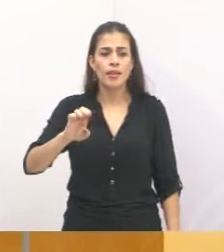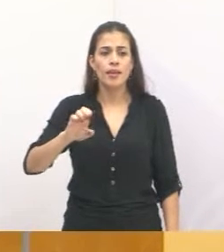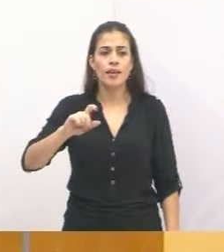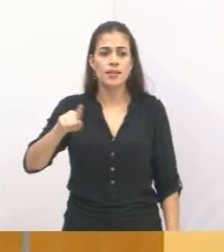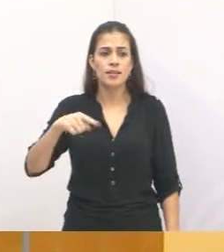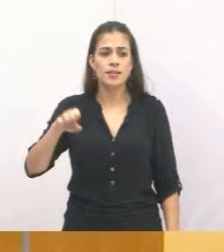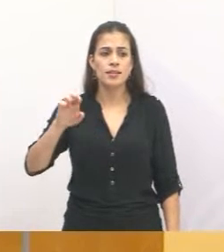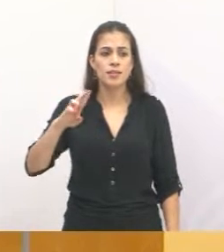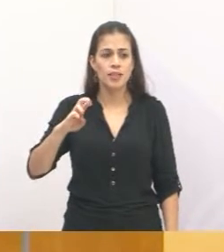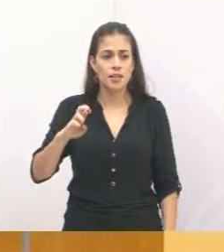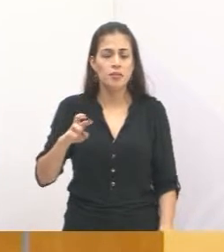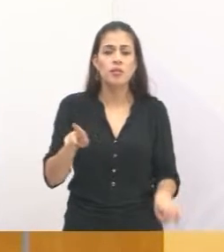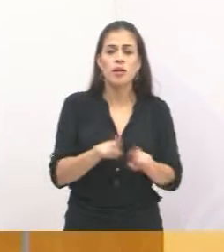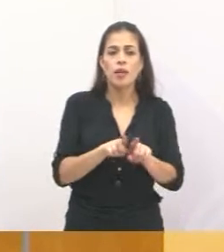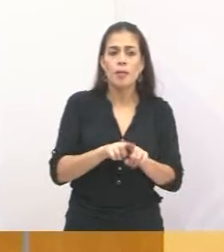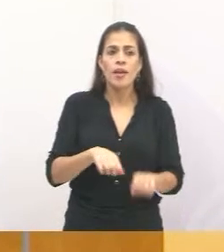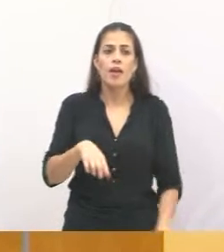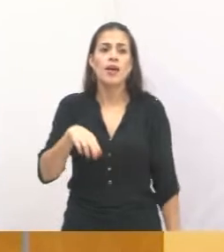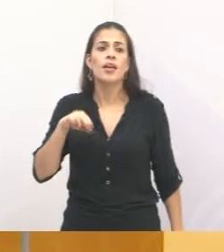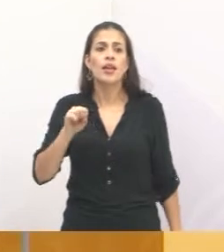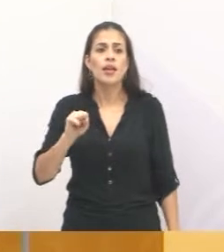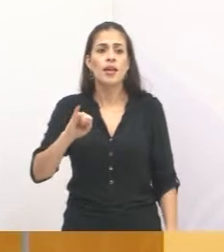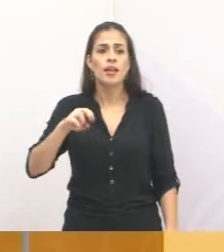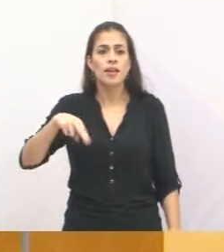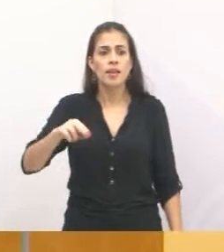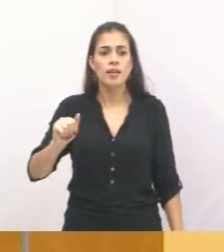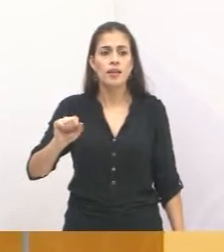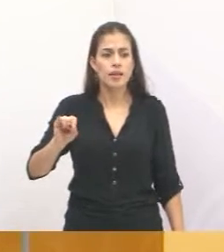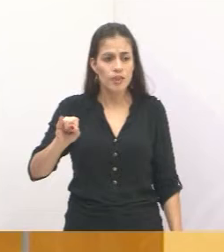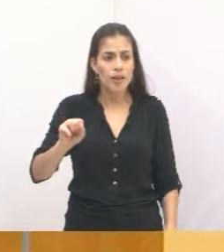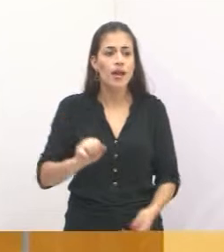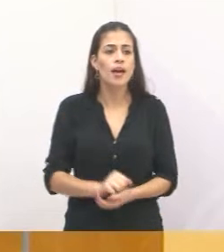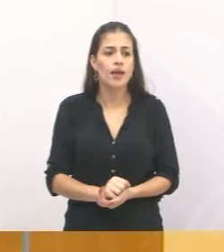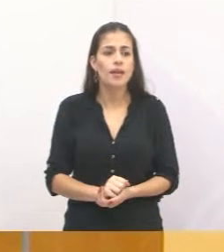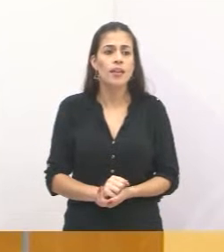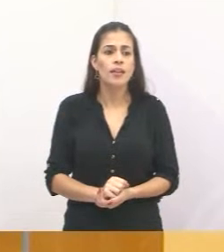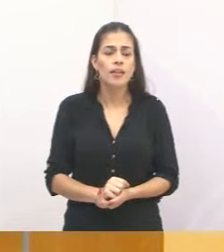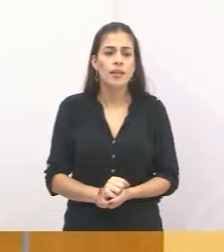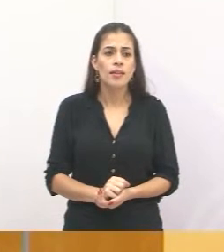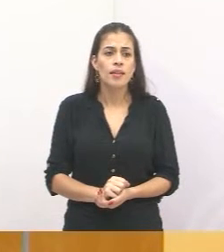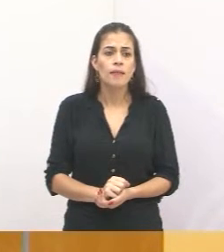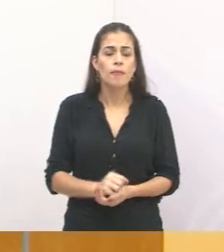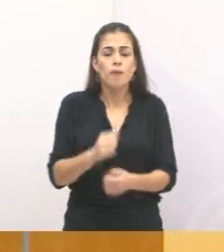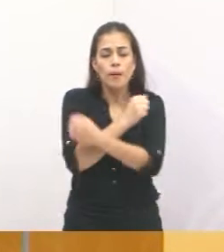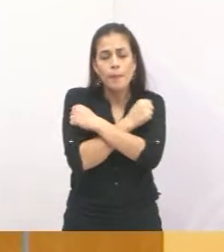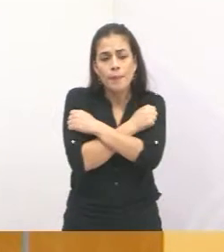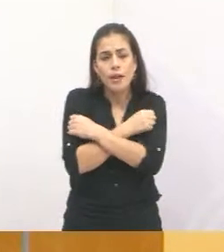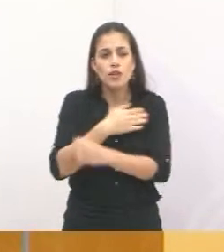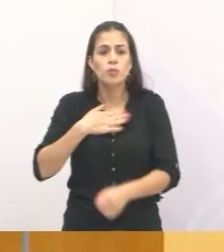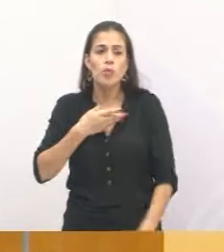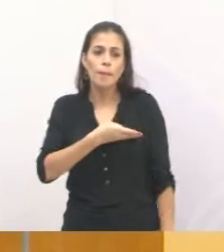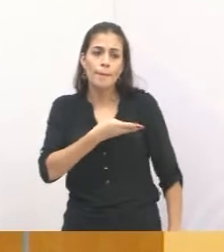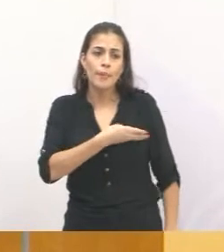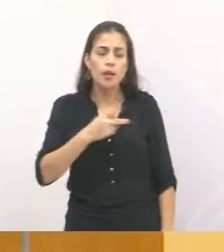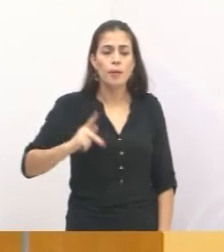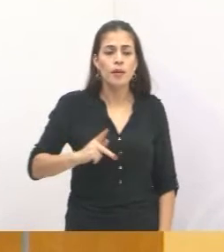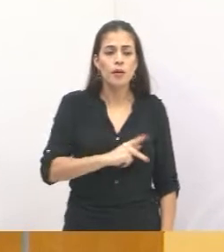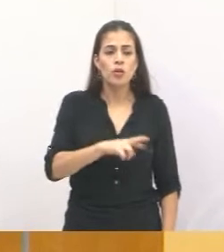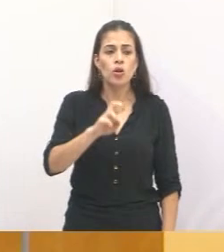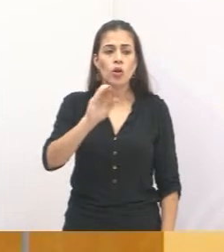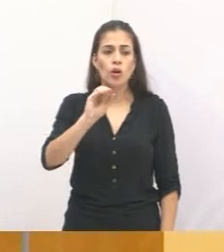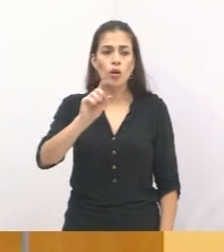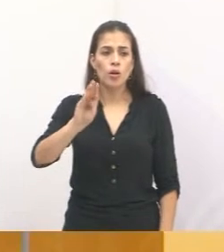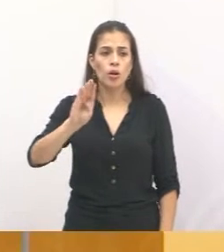Pastor Robson, da Clínica Sinai, Casa de Recuperação Sinai. Parabéns pelo